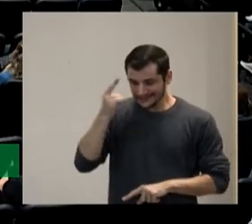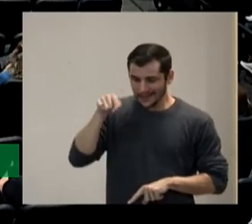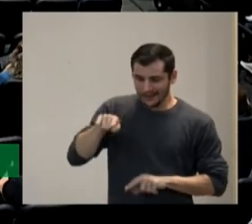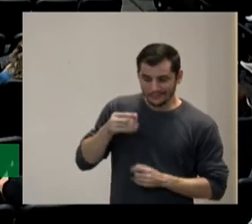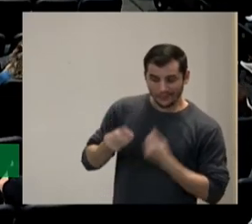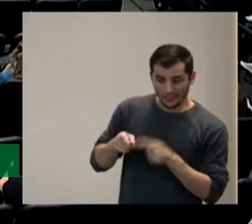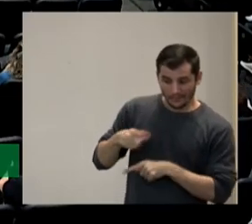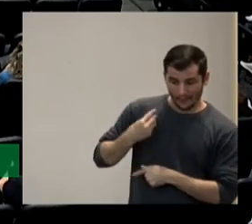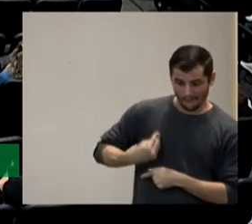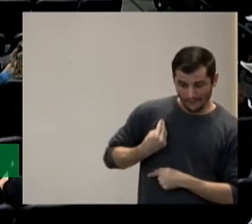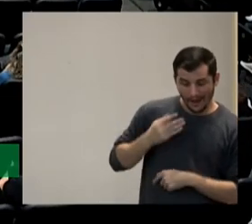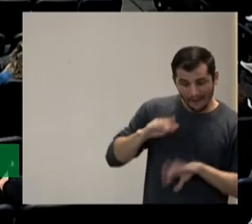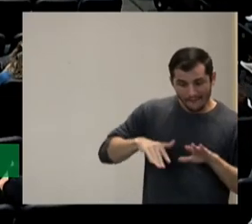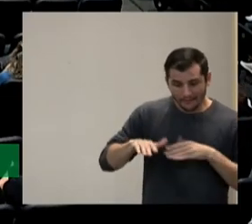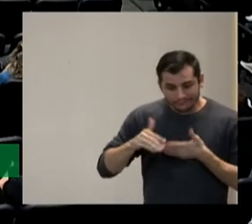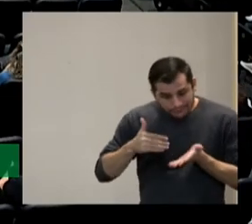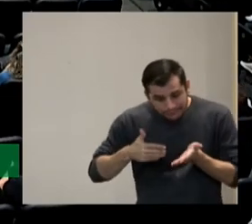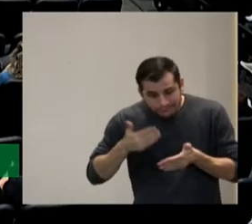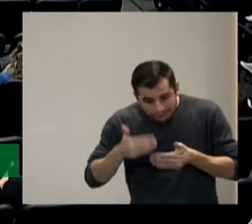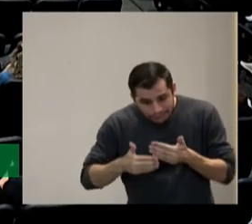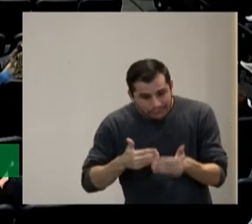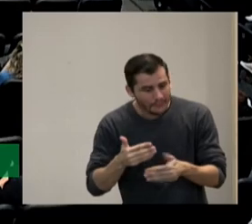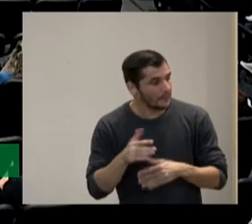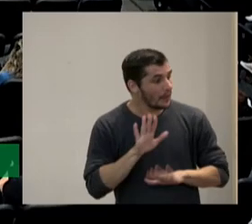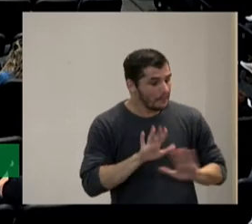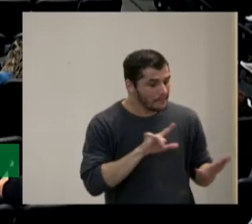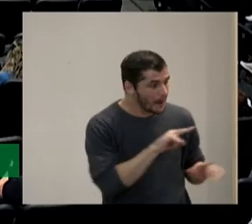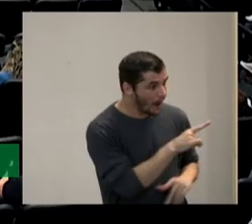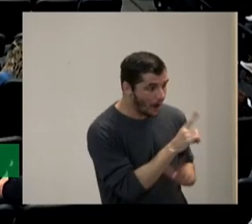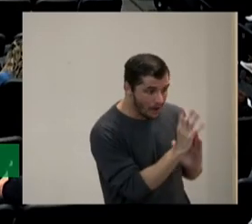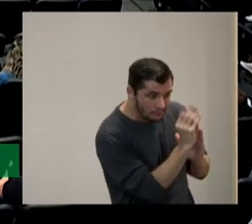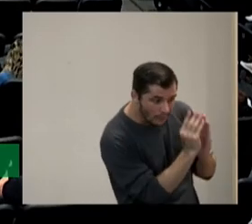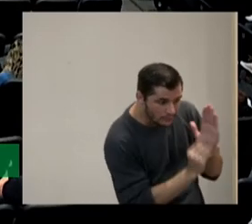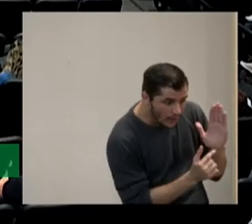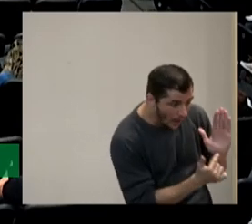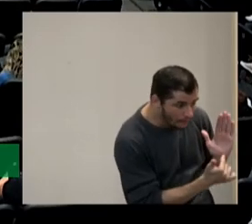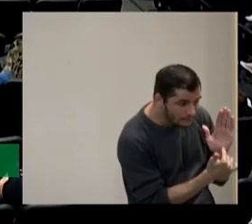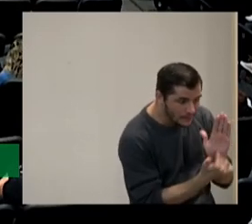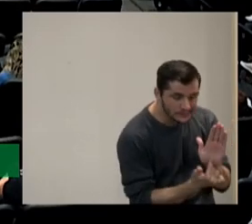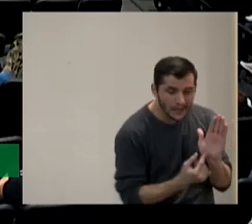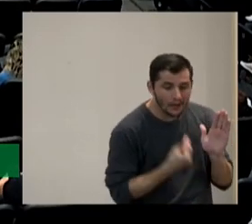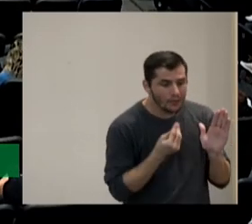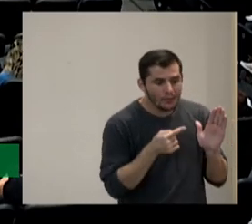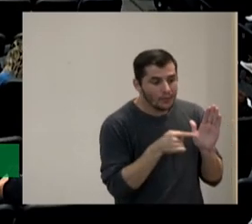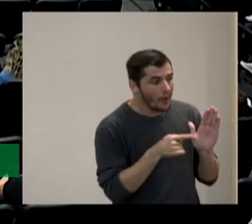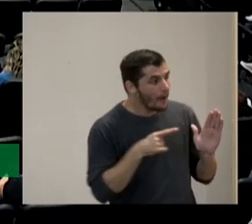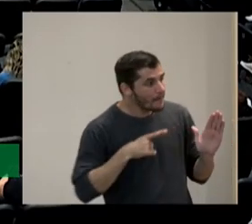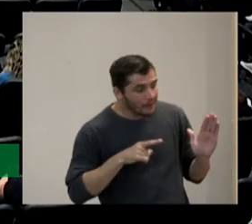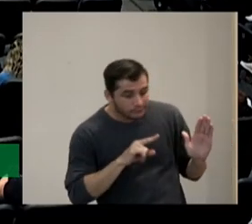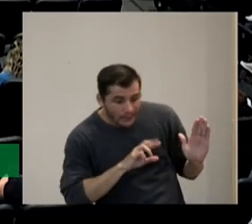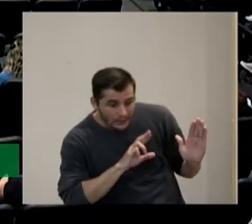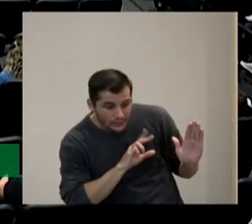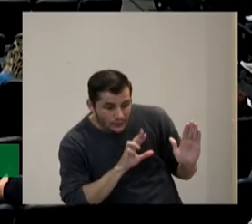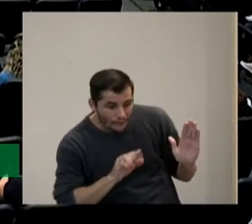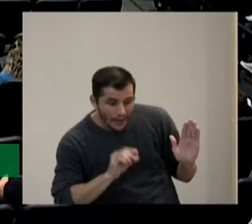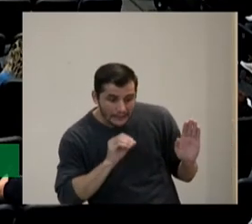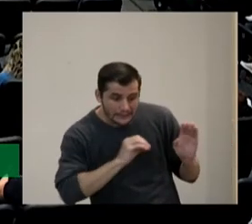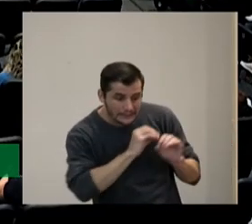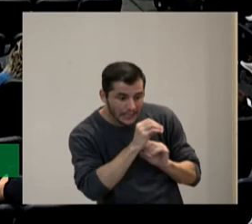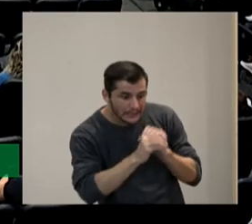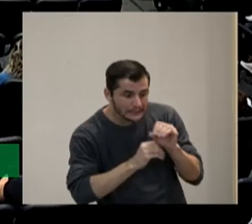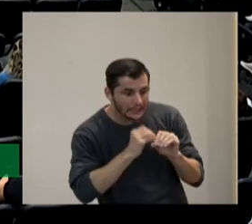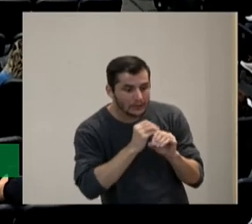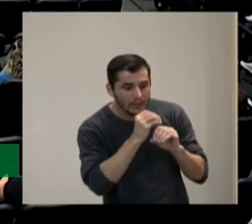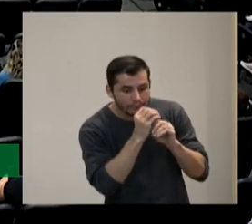começaria por aí mas para apresentar os conteúdos eu apresentaria a divisão celular e fases